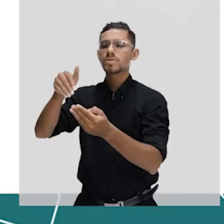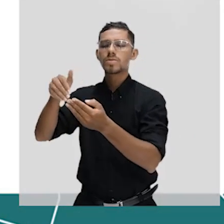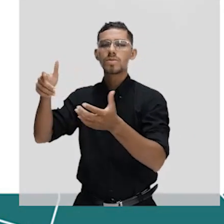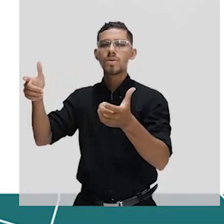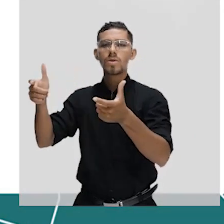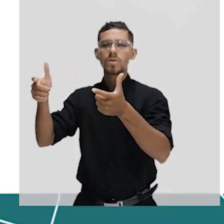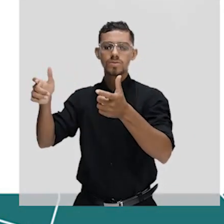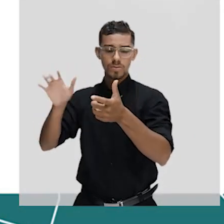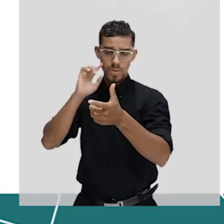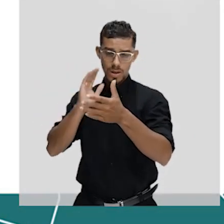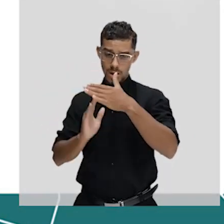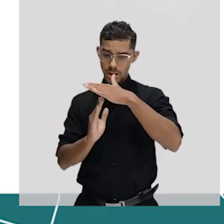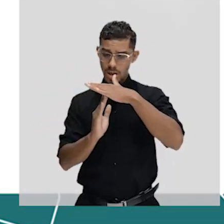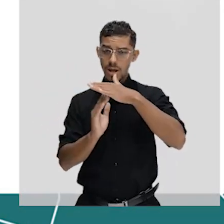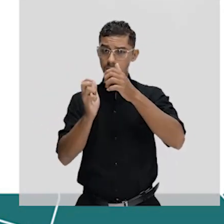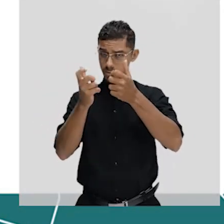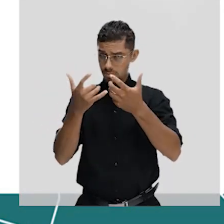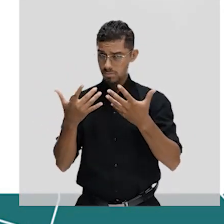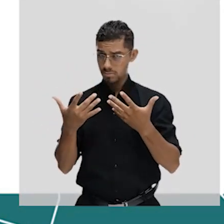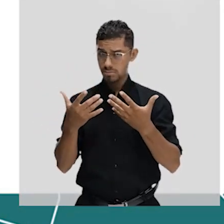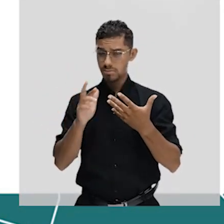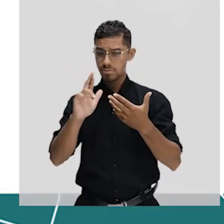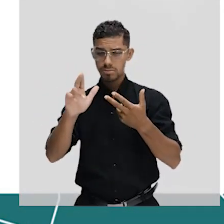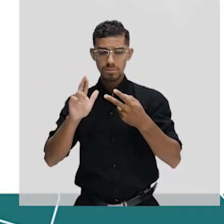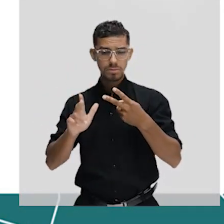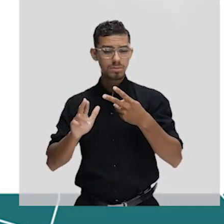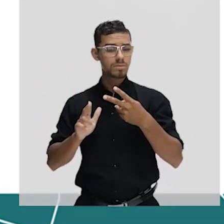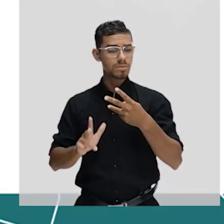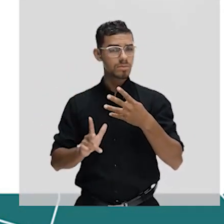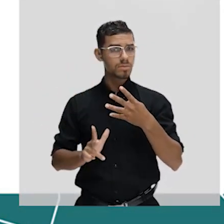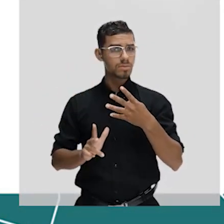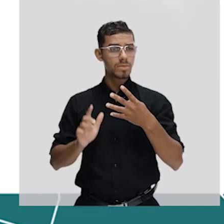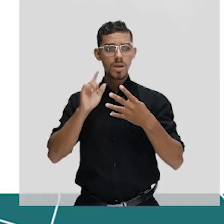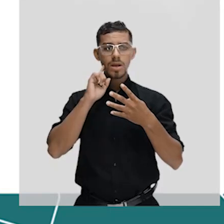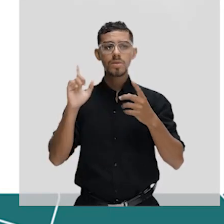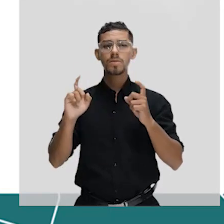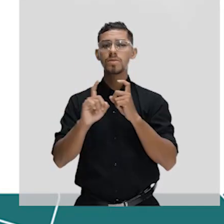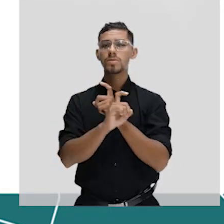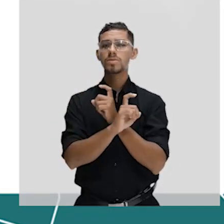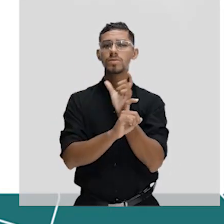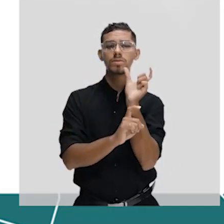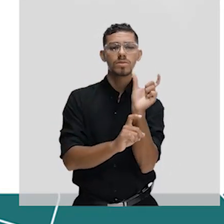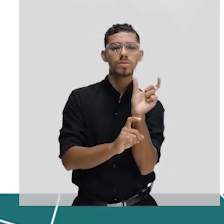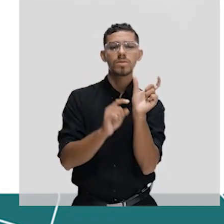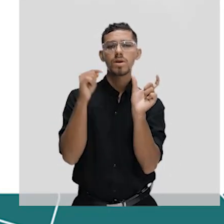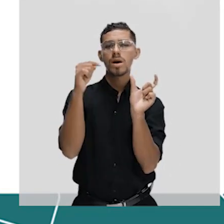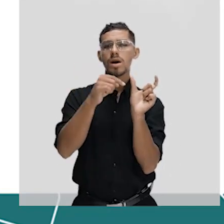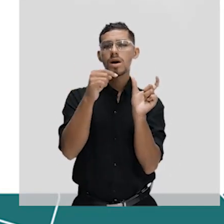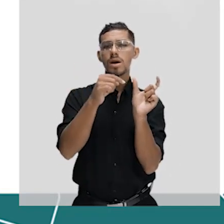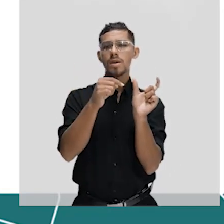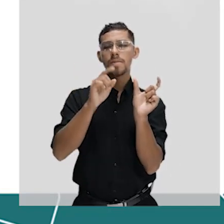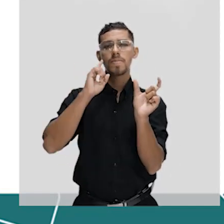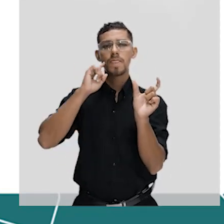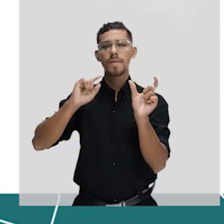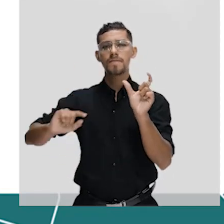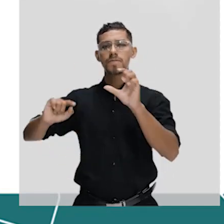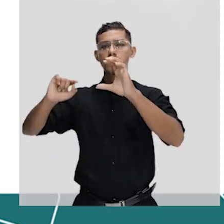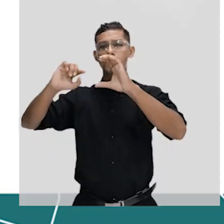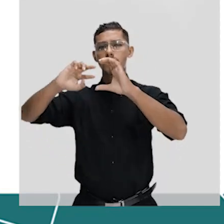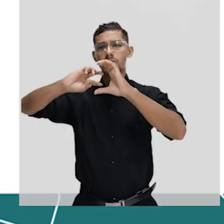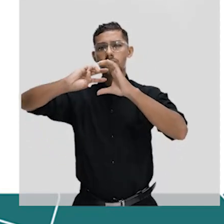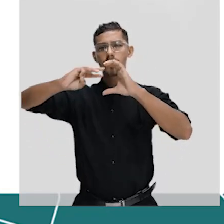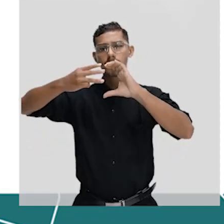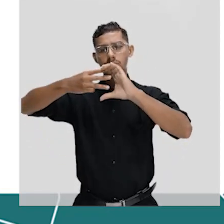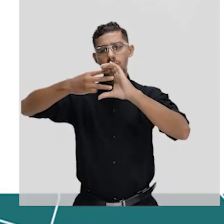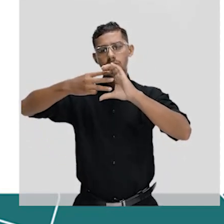Nós vamos falar sobre as diferenças que existem entre um gene bacteriano e o gene eucariótico. Nós sabemos